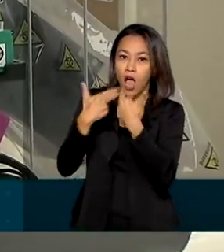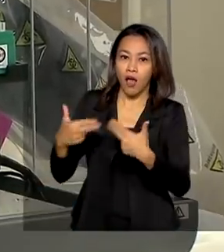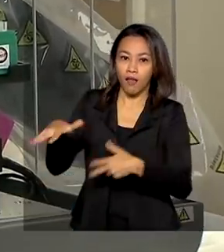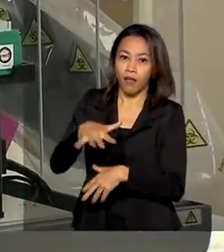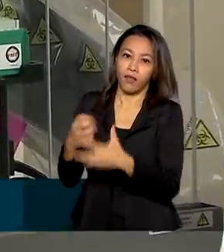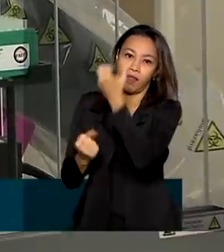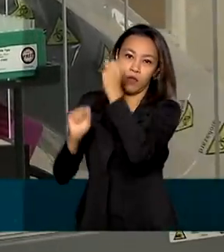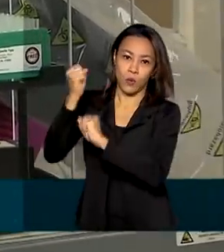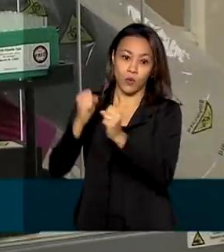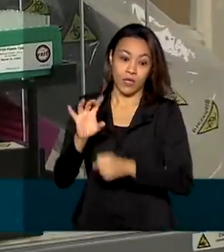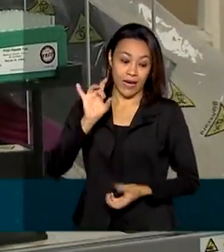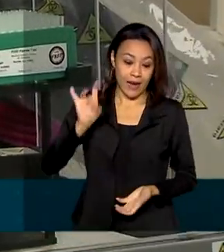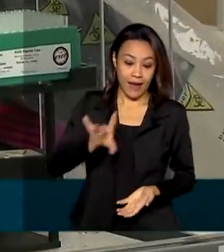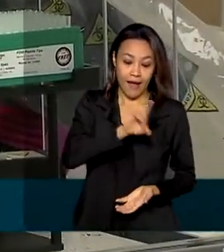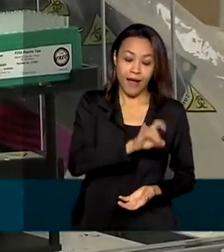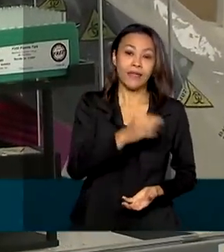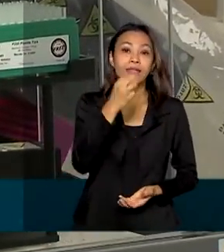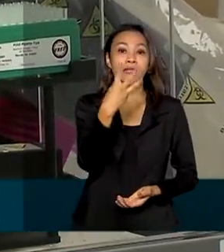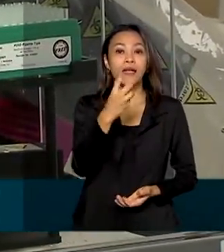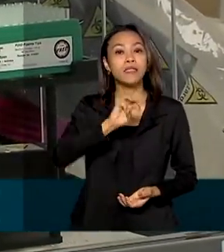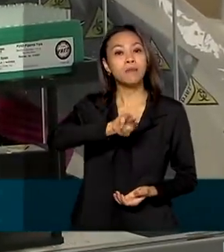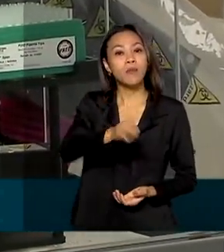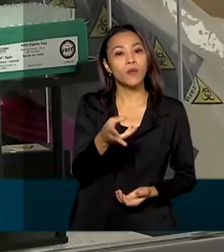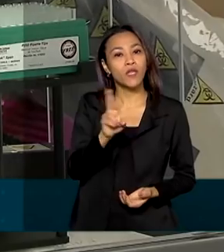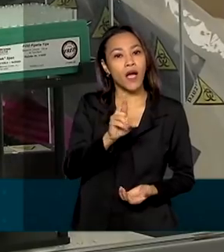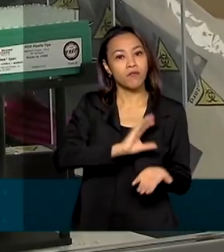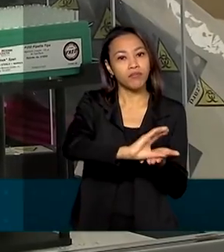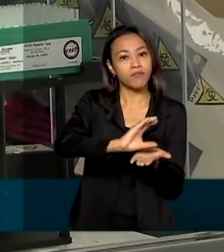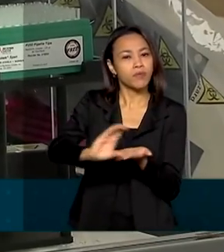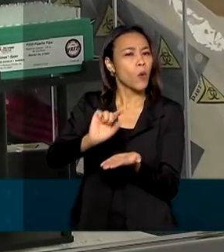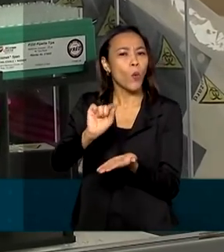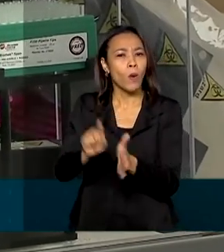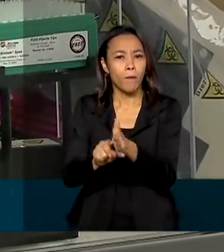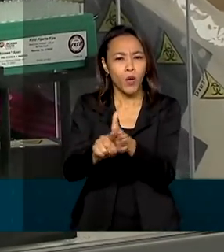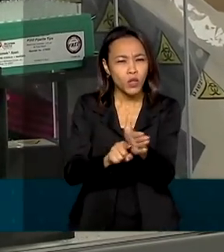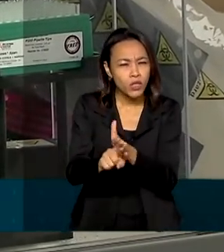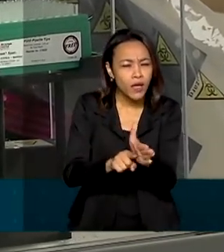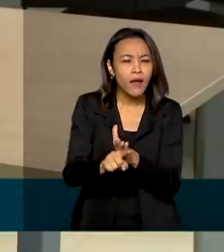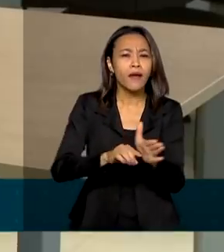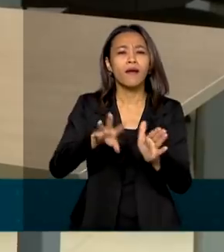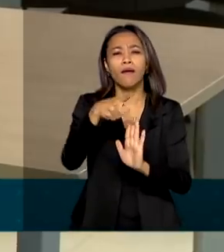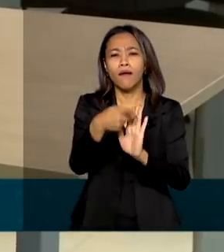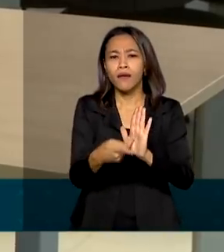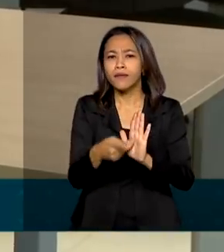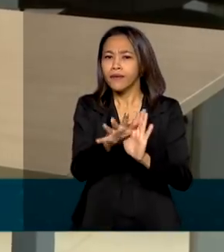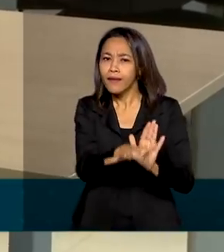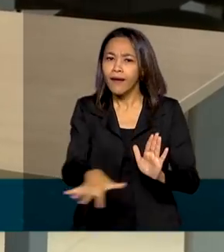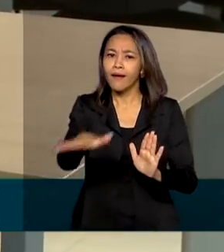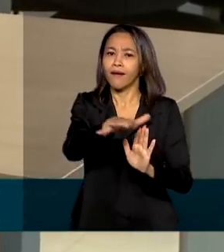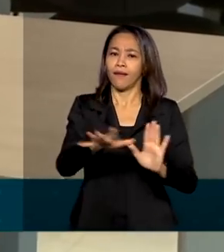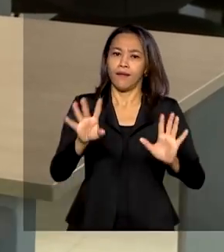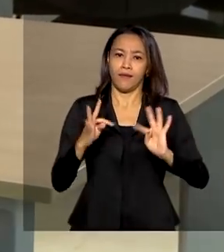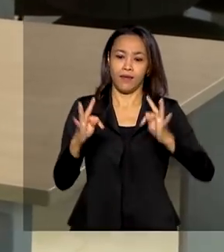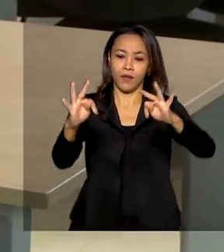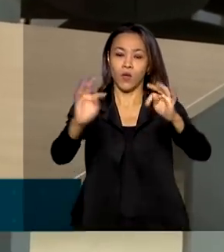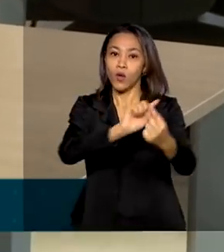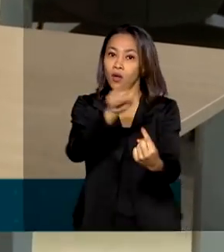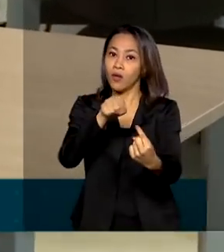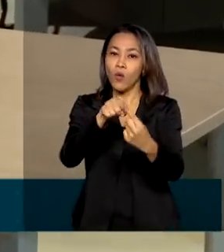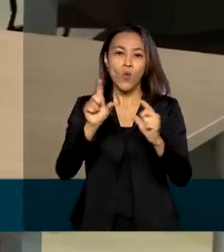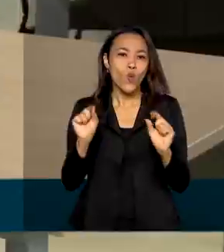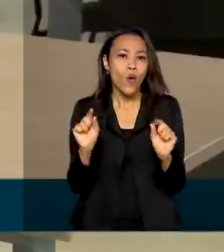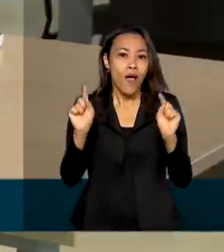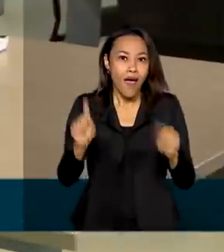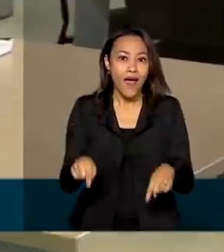um vai receber 3 milhões de reais para desenvolver projetos de inovação tecnológica. A expectativa é gerar